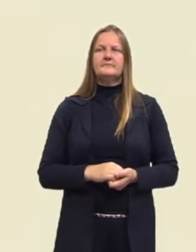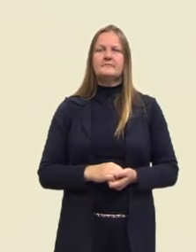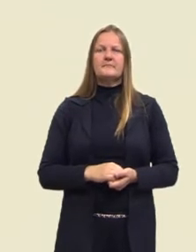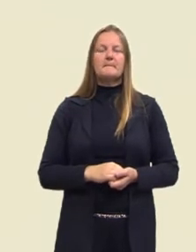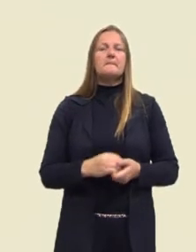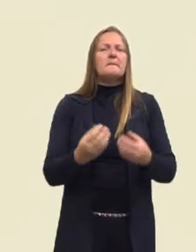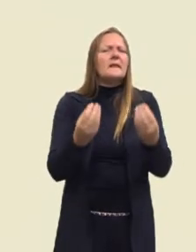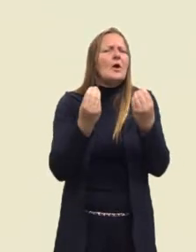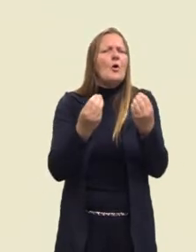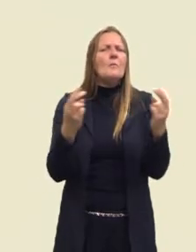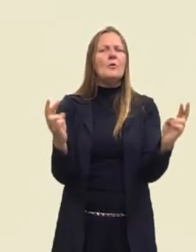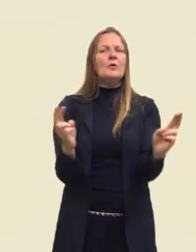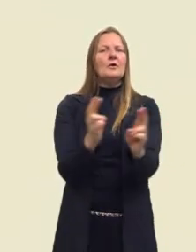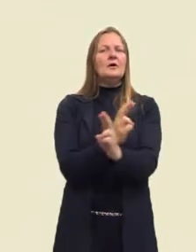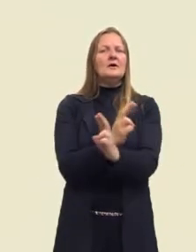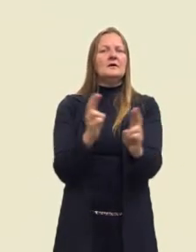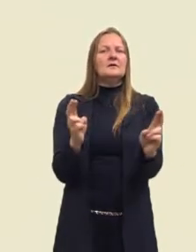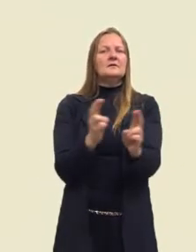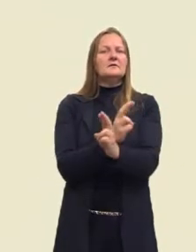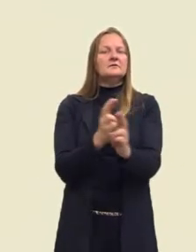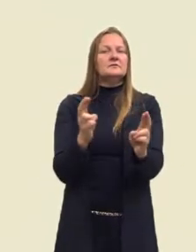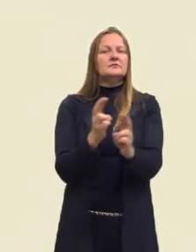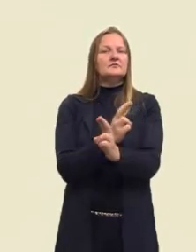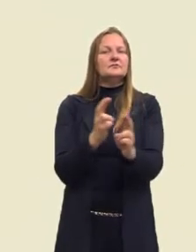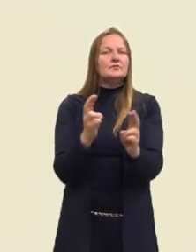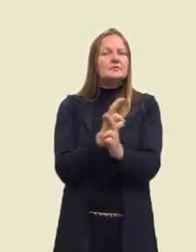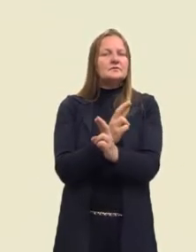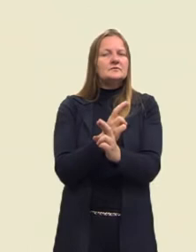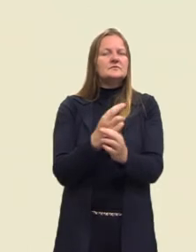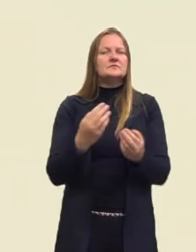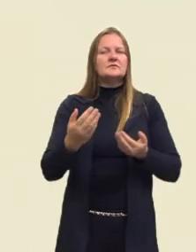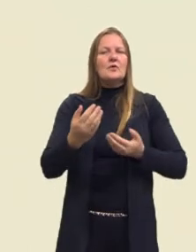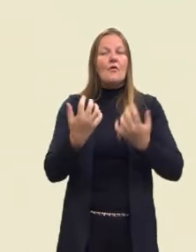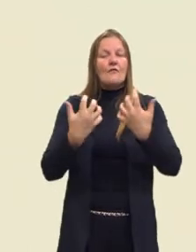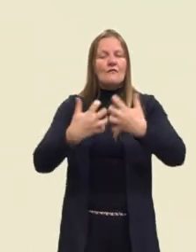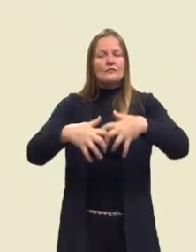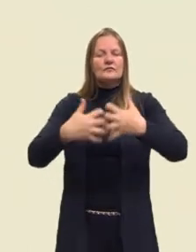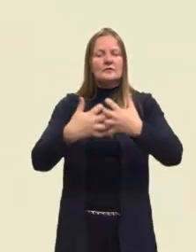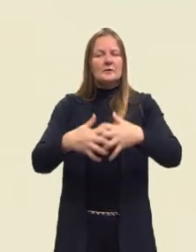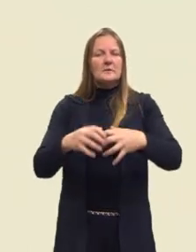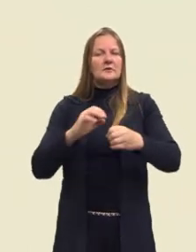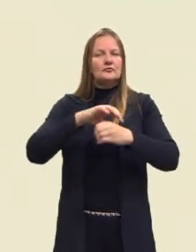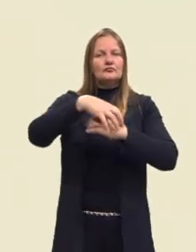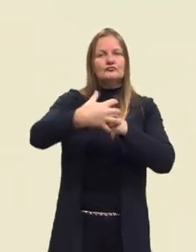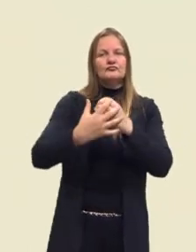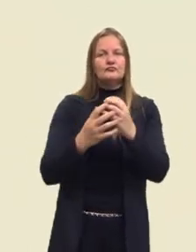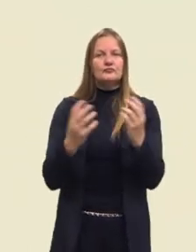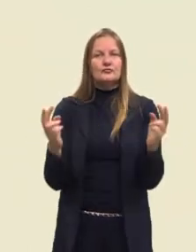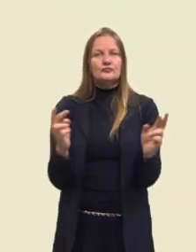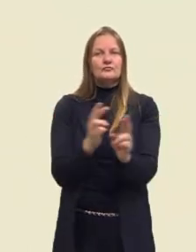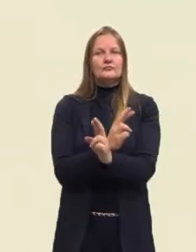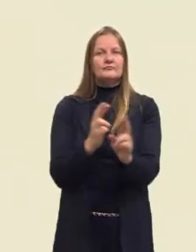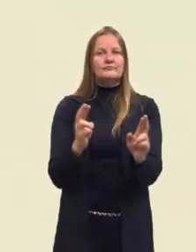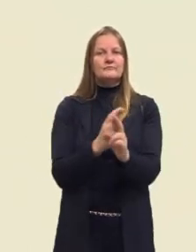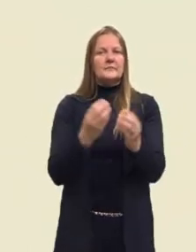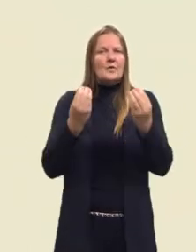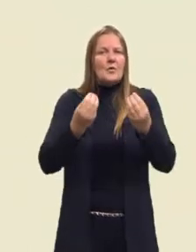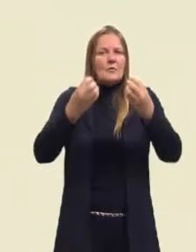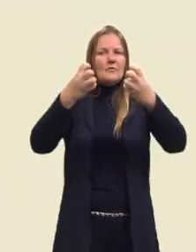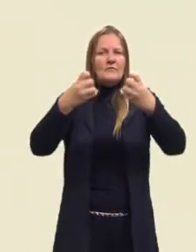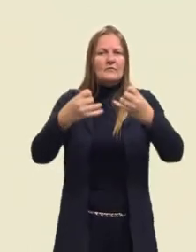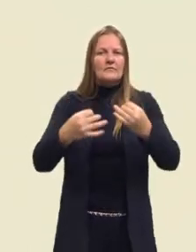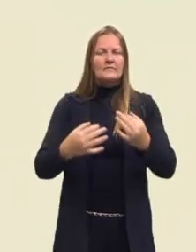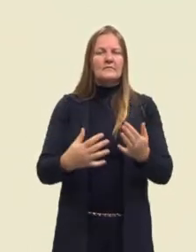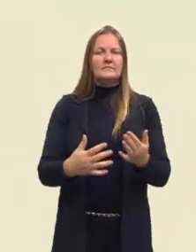Bom, focando um pouquinho nas relações ecológicas. O que seria isso, né? São,